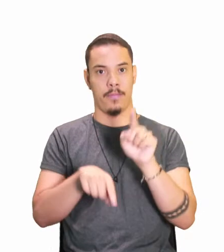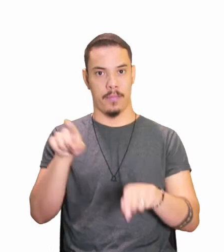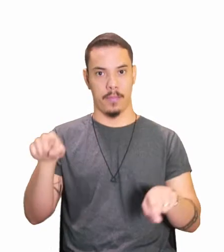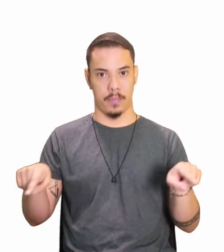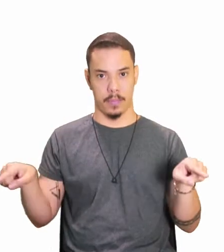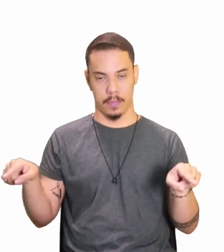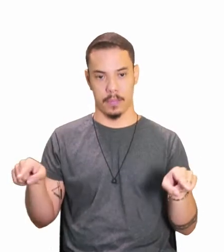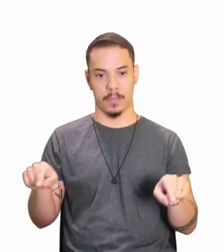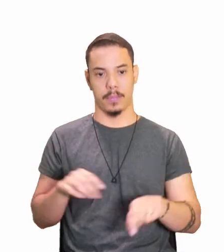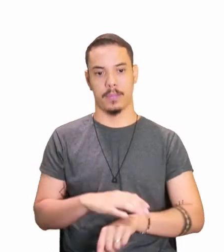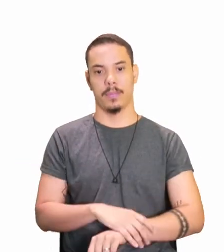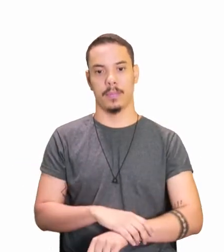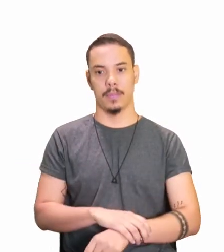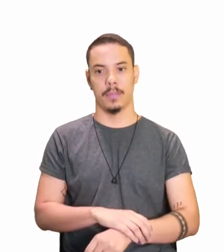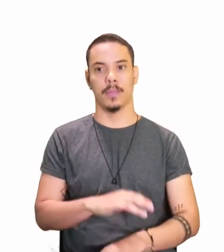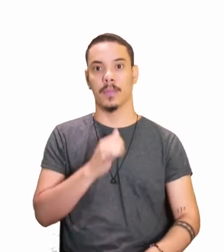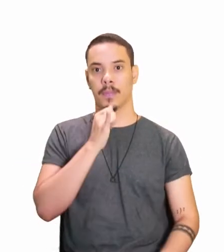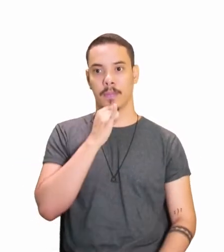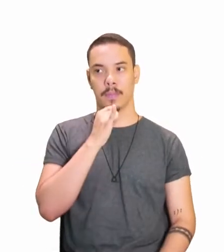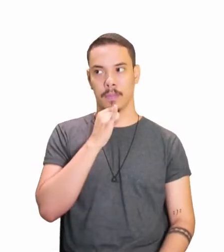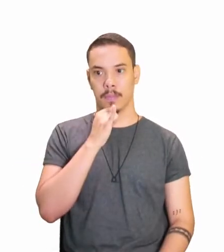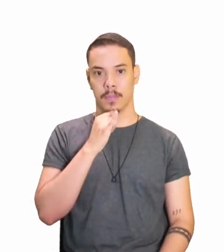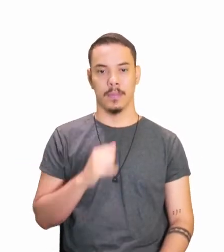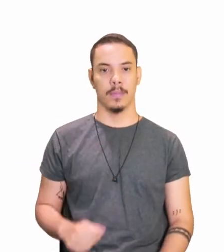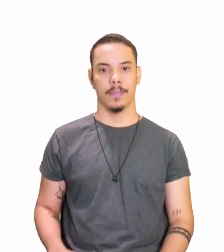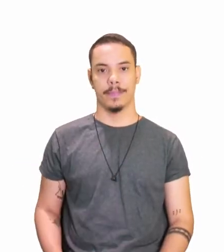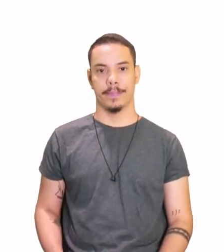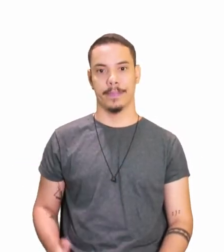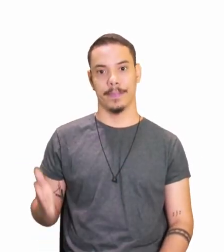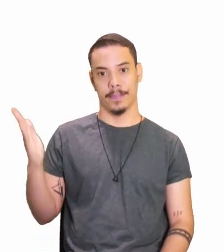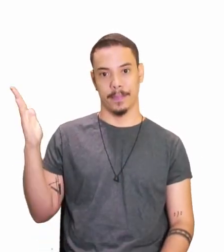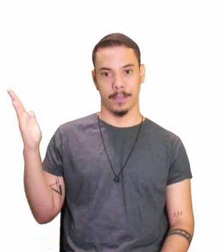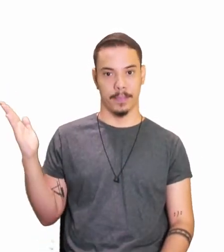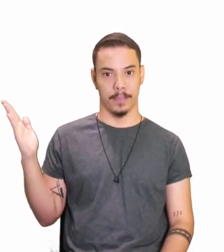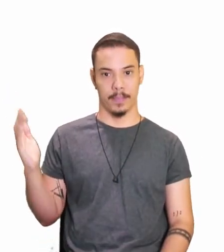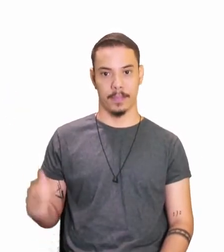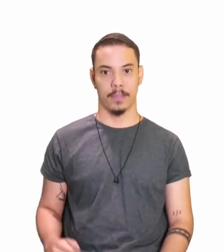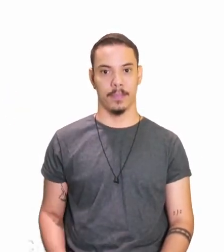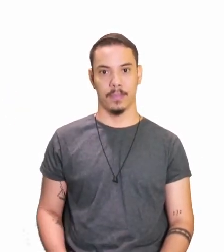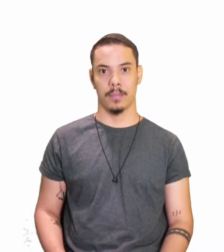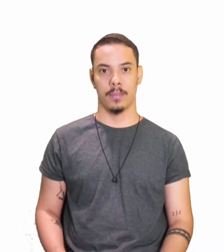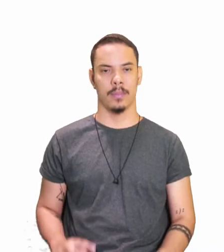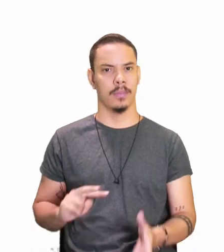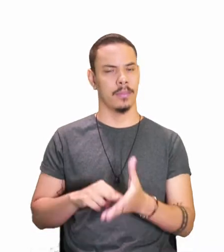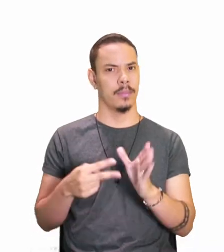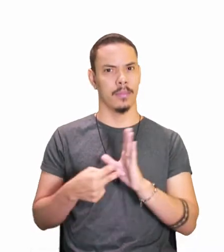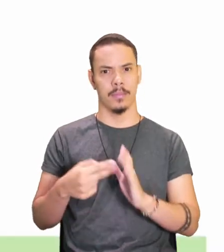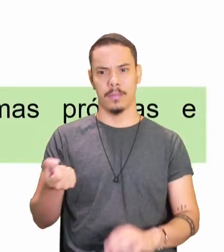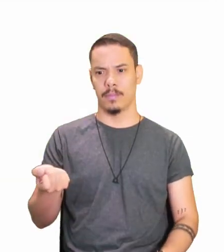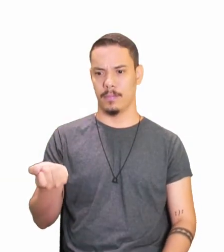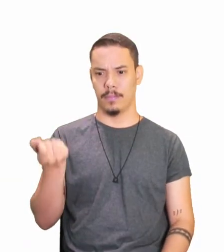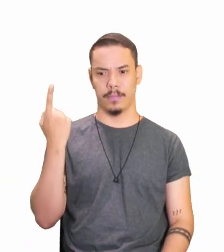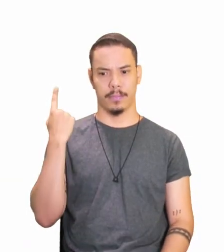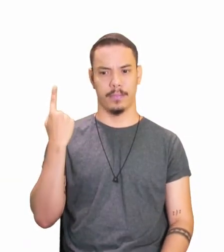tá certo? Vamos lá, anômalos, olha só o que vai ser anormal, vamos ver o que que é isso, né?